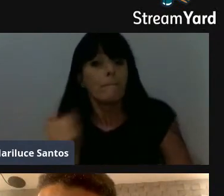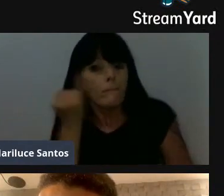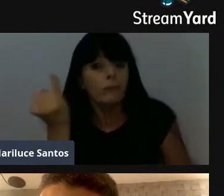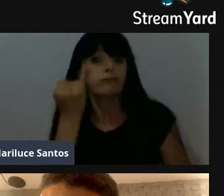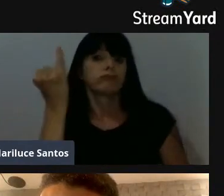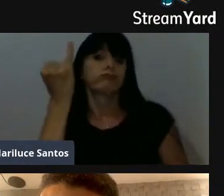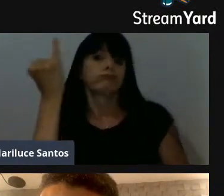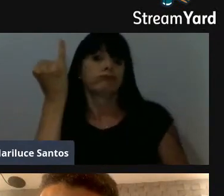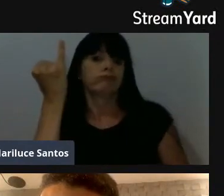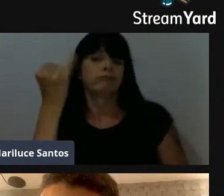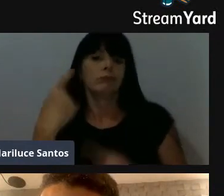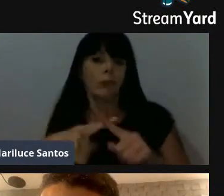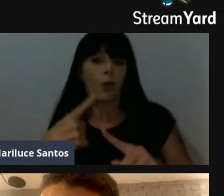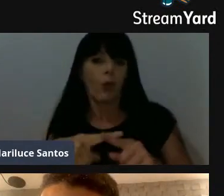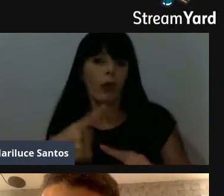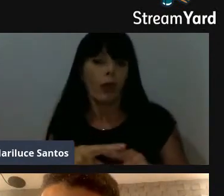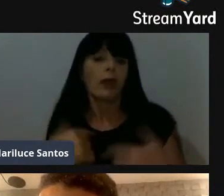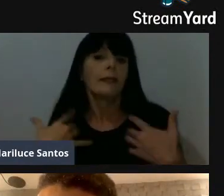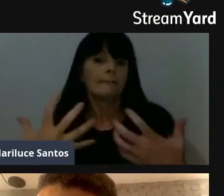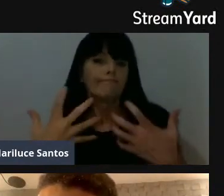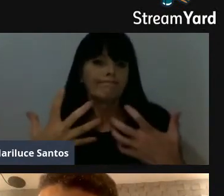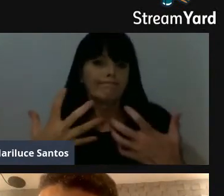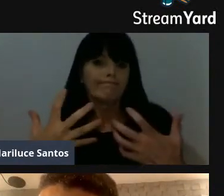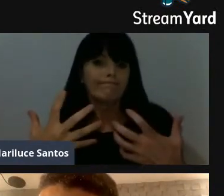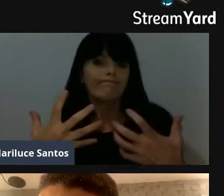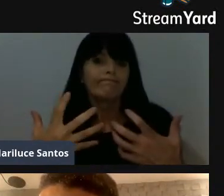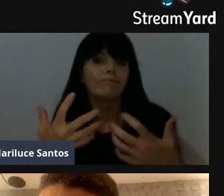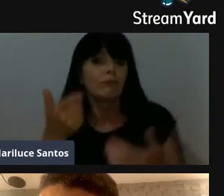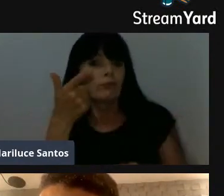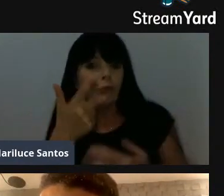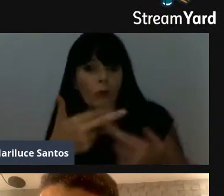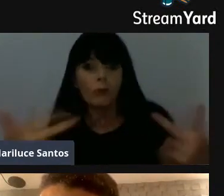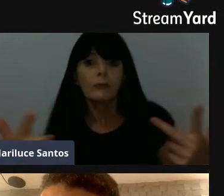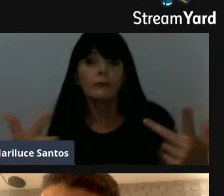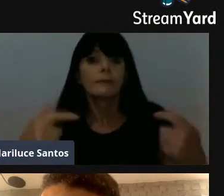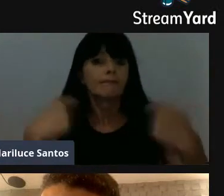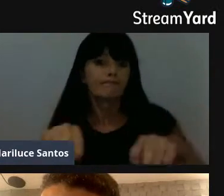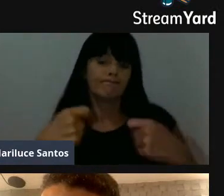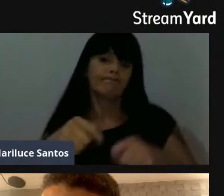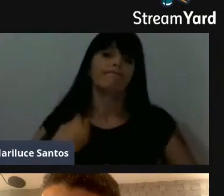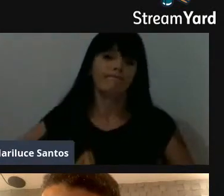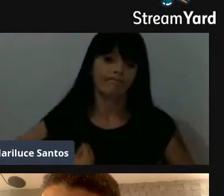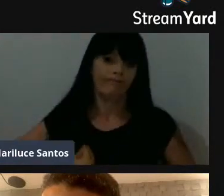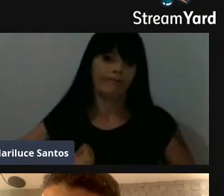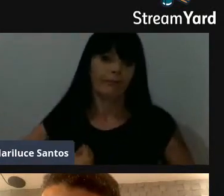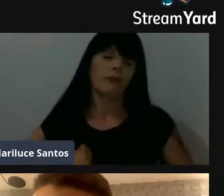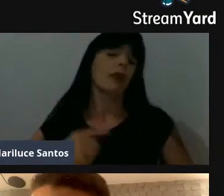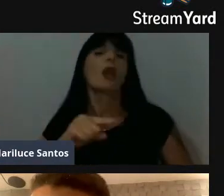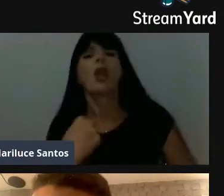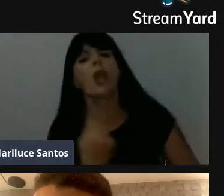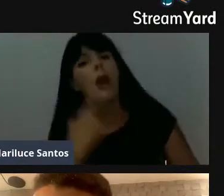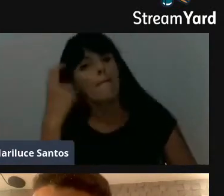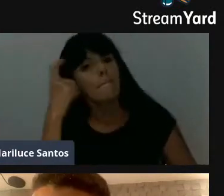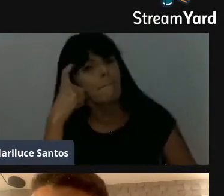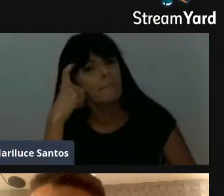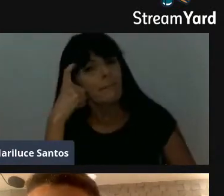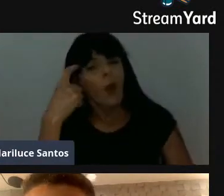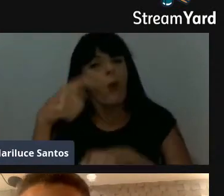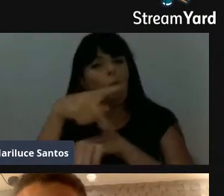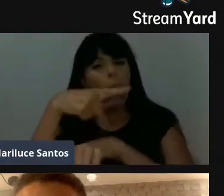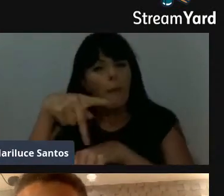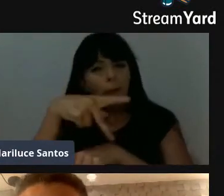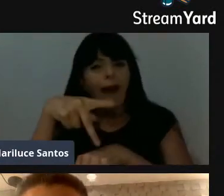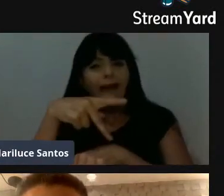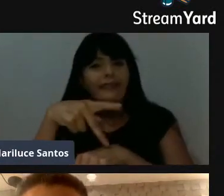proporcionar a eles aqueles benefícios que eles estão querendo agora. E a gente fica pensando assim que num país tão desigual